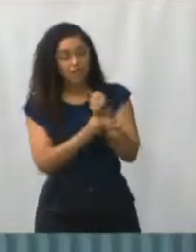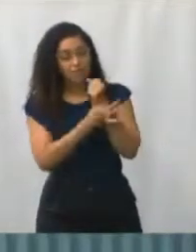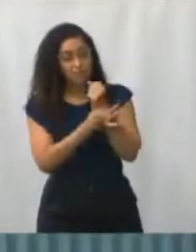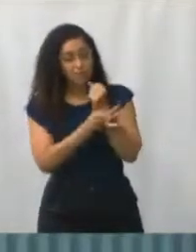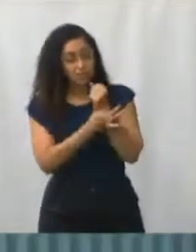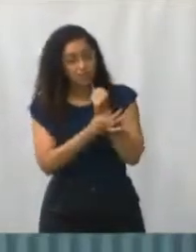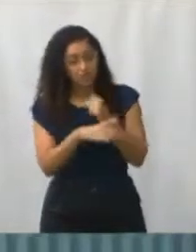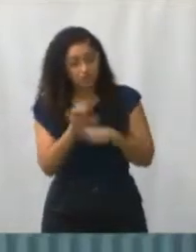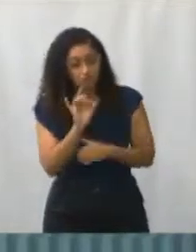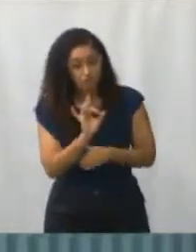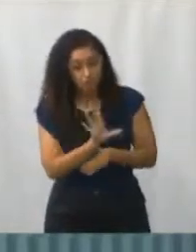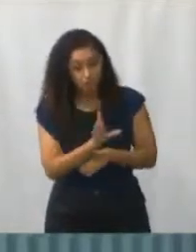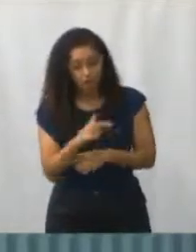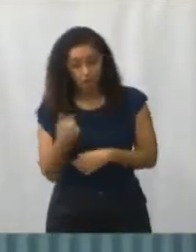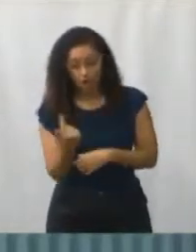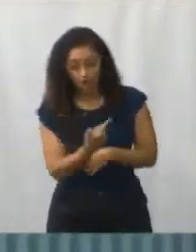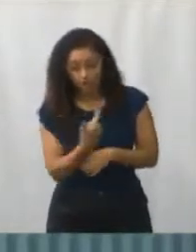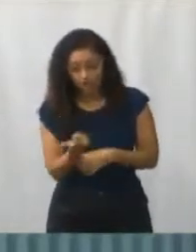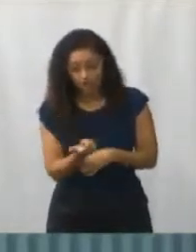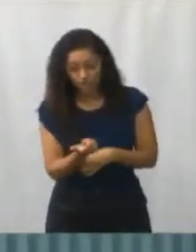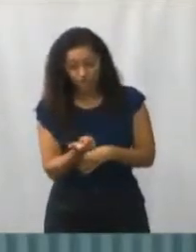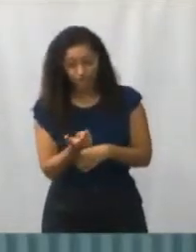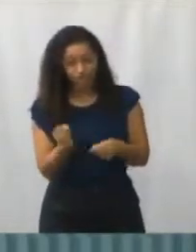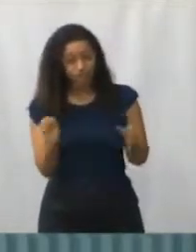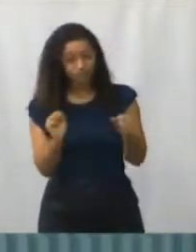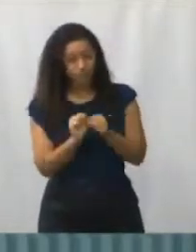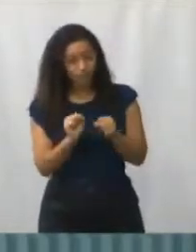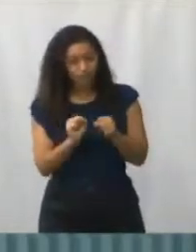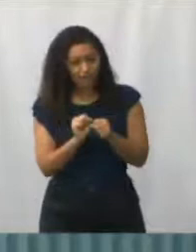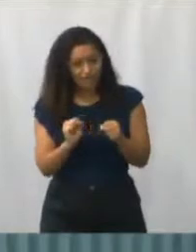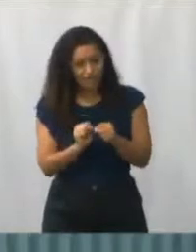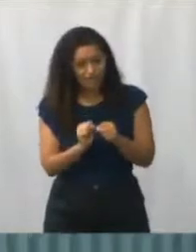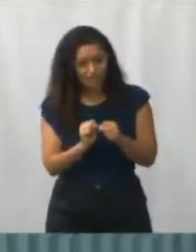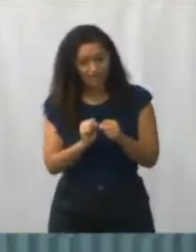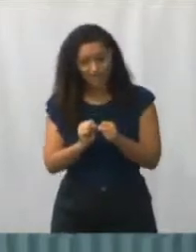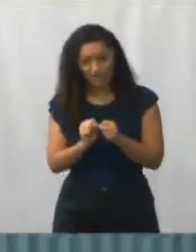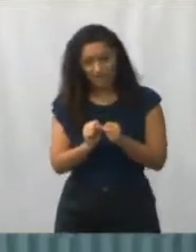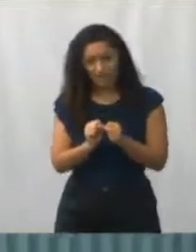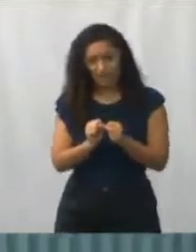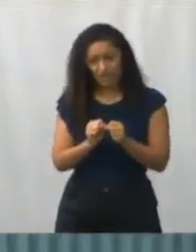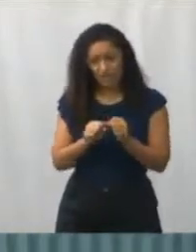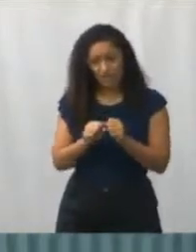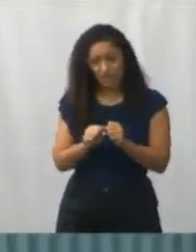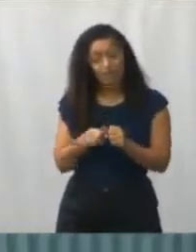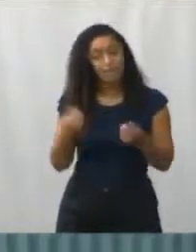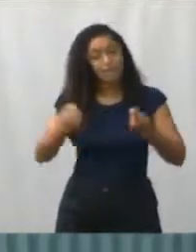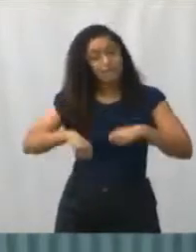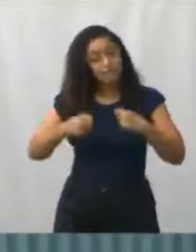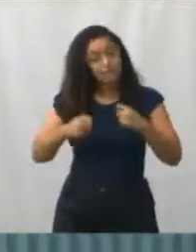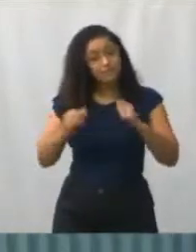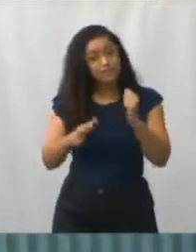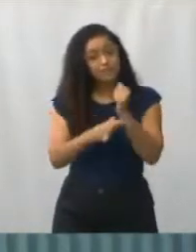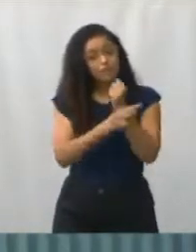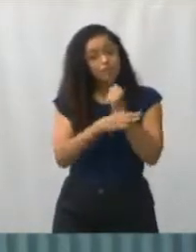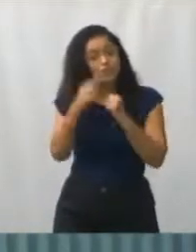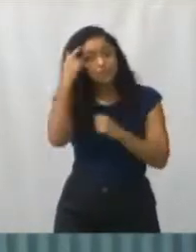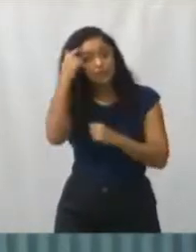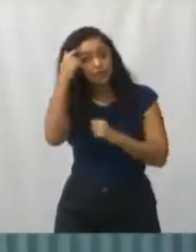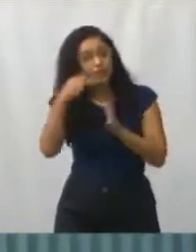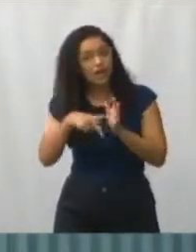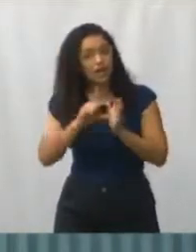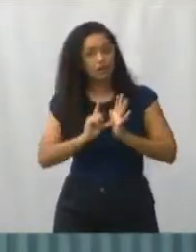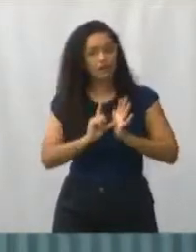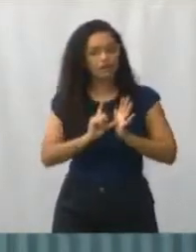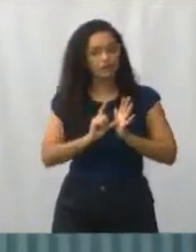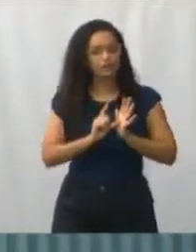a gente fazer a repressão. A segurança começa quando a gente faz a prevenção. Se a gente começa a investir nos